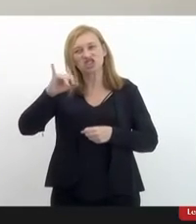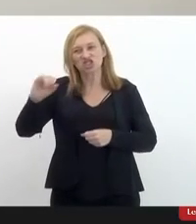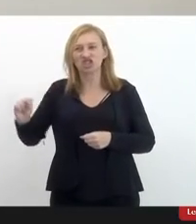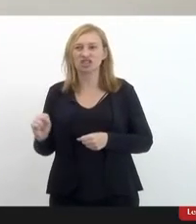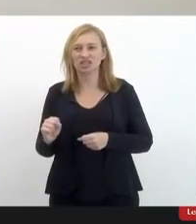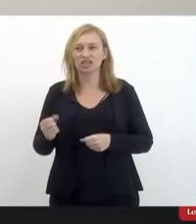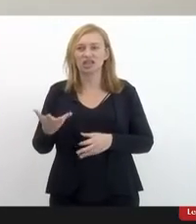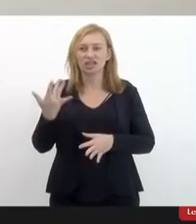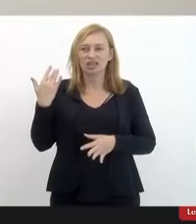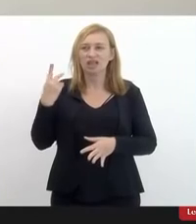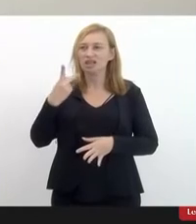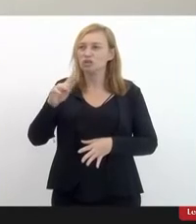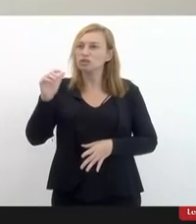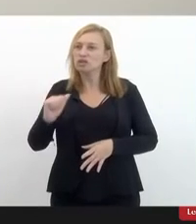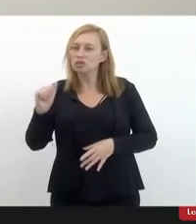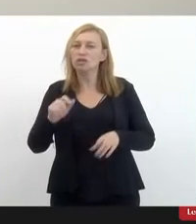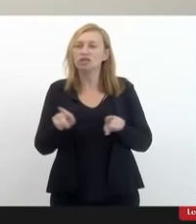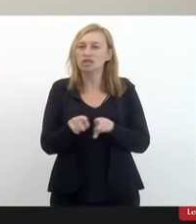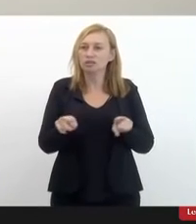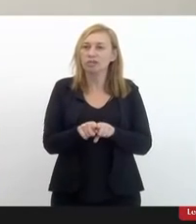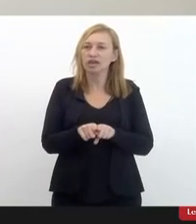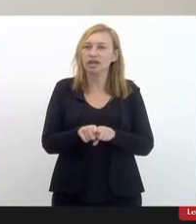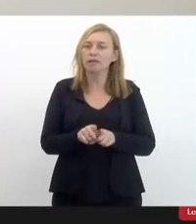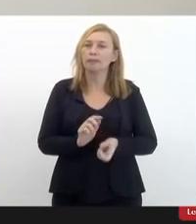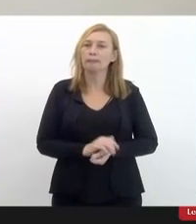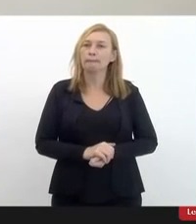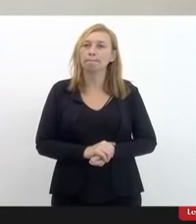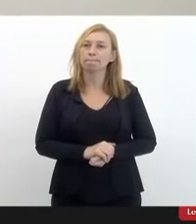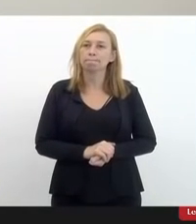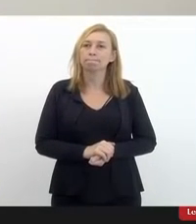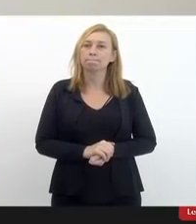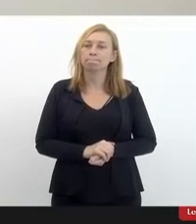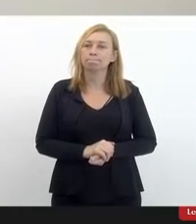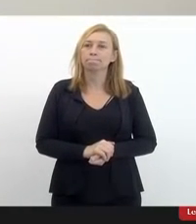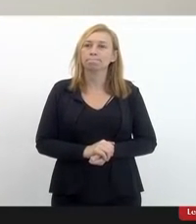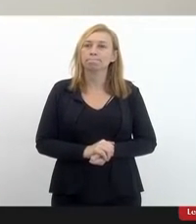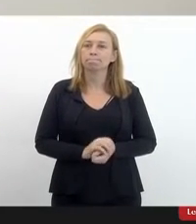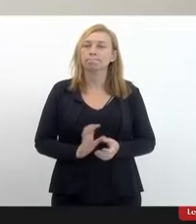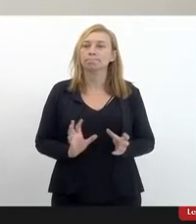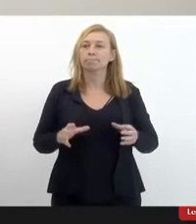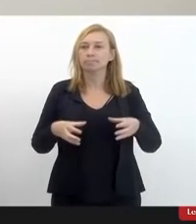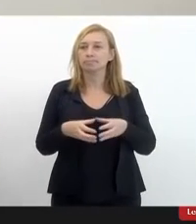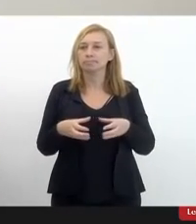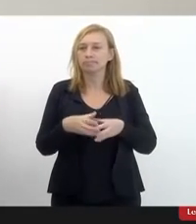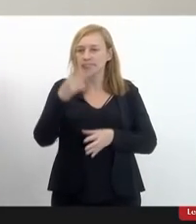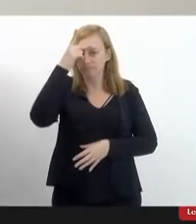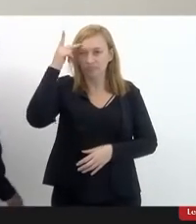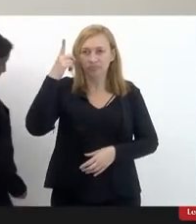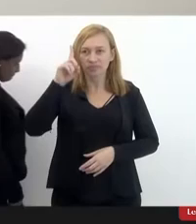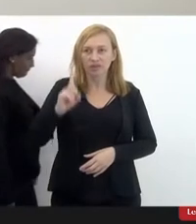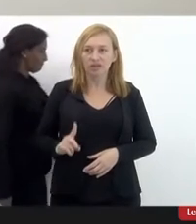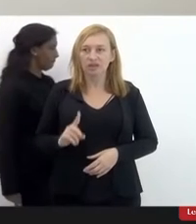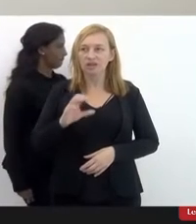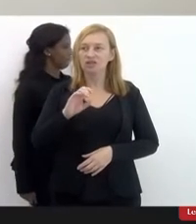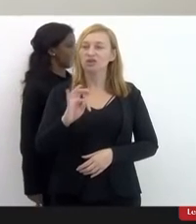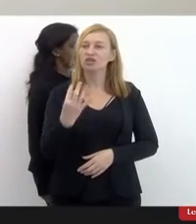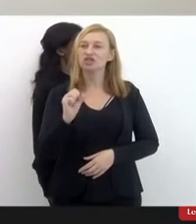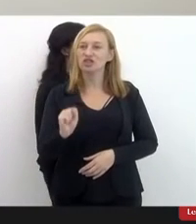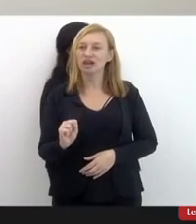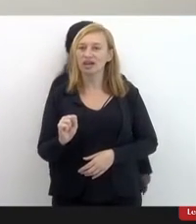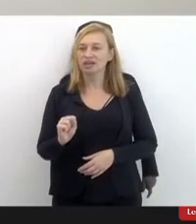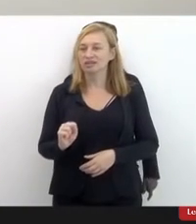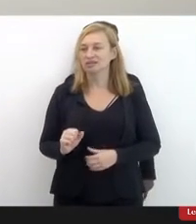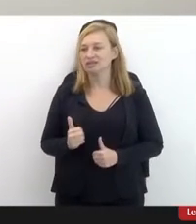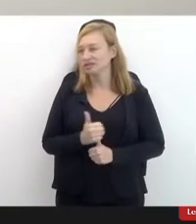com a Cris, a sua assessora, os membros da Comissão da Pessoa com Deficiência da Lerge, Charles de Souza e